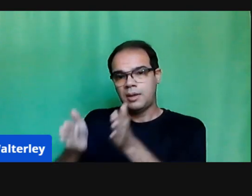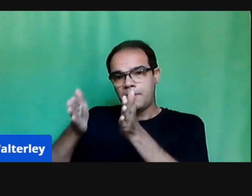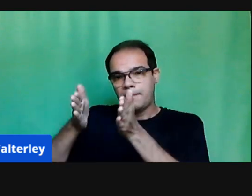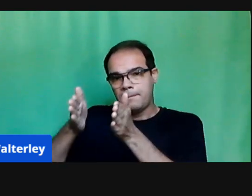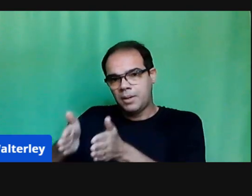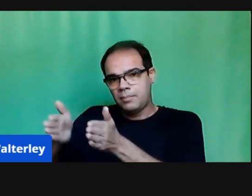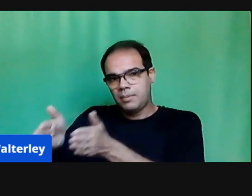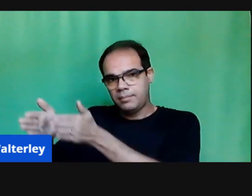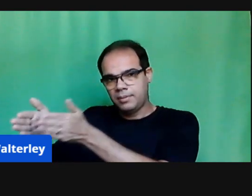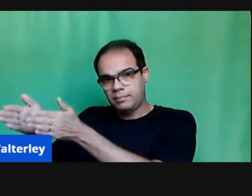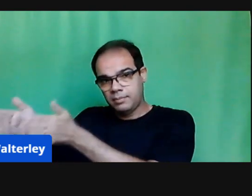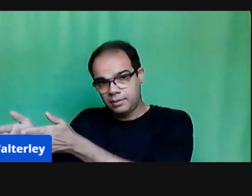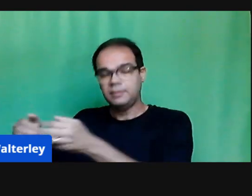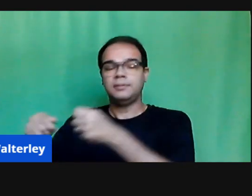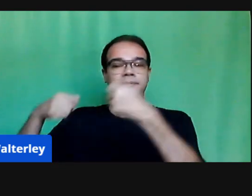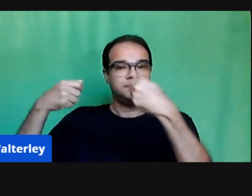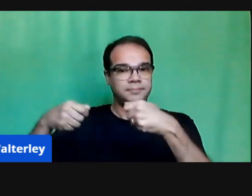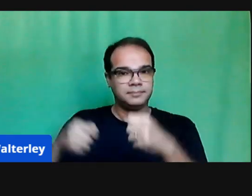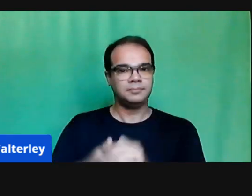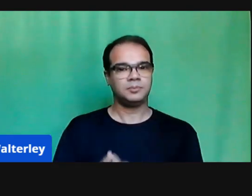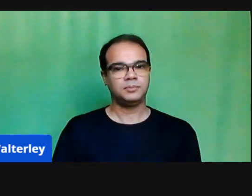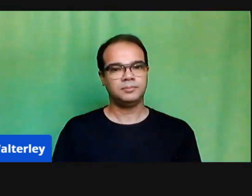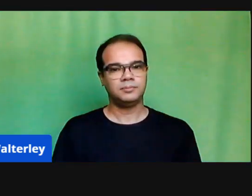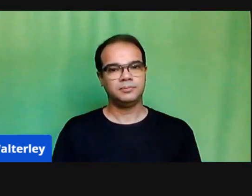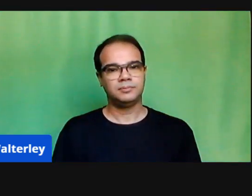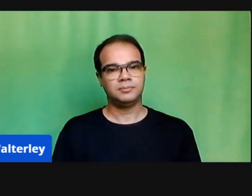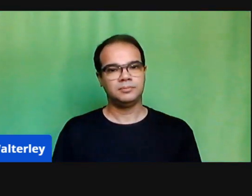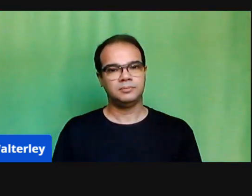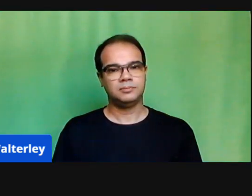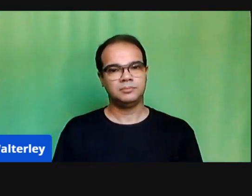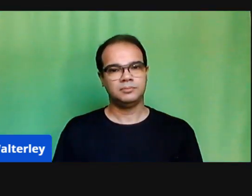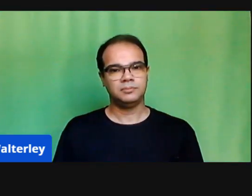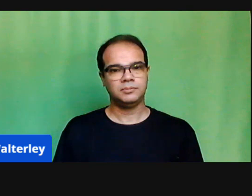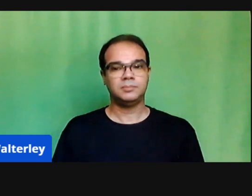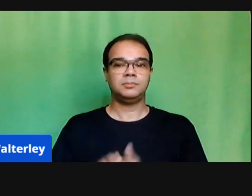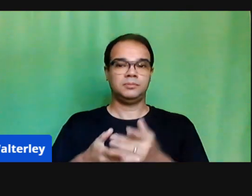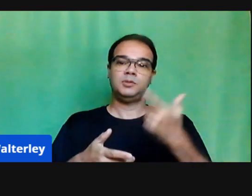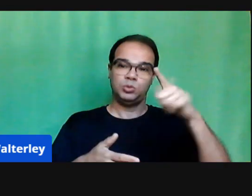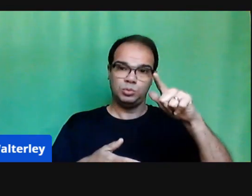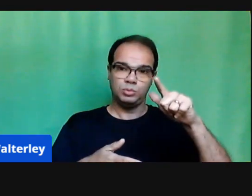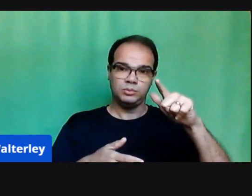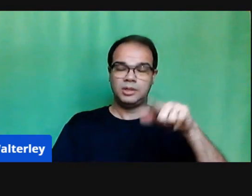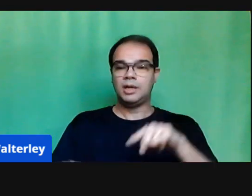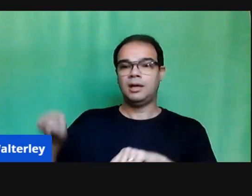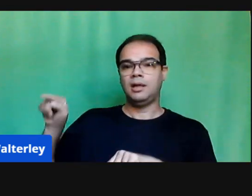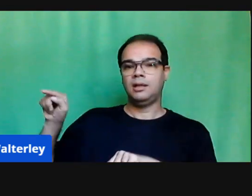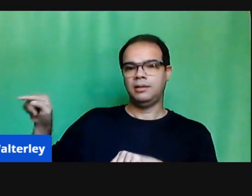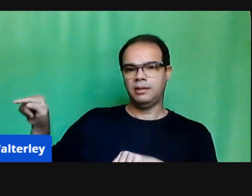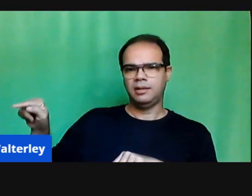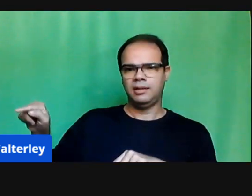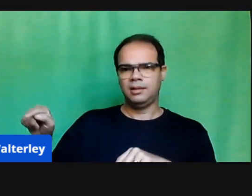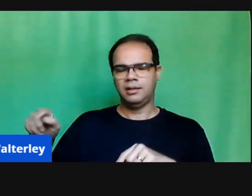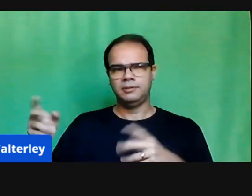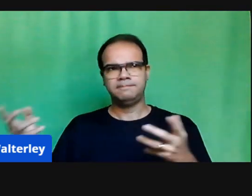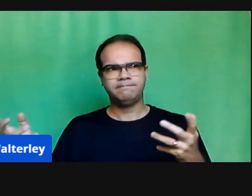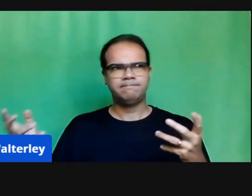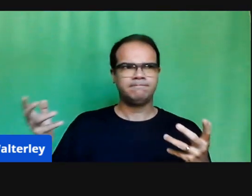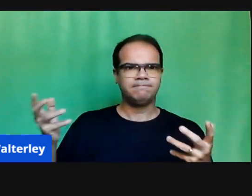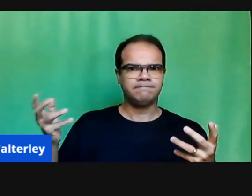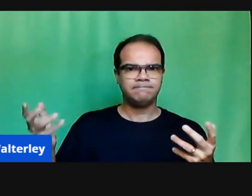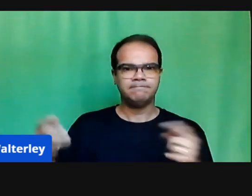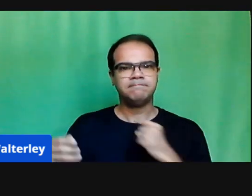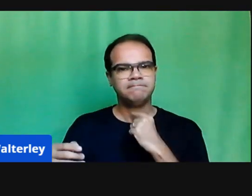dinâmica da família, ter a equipe com um canal disponível para acesso a essas